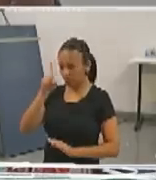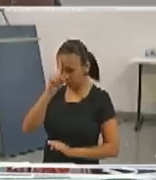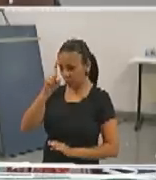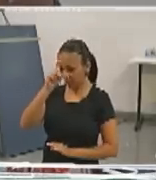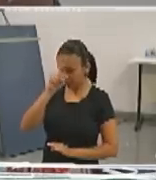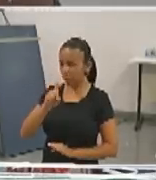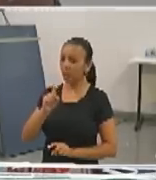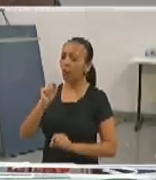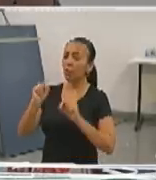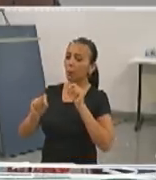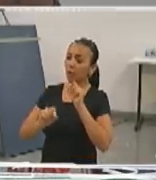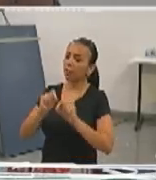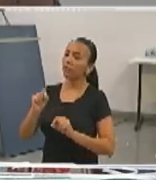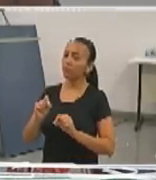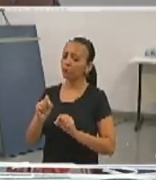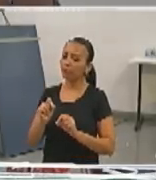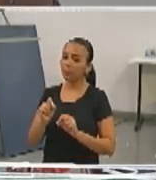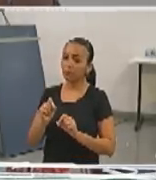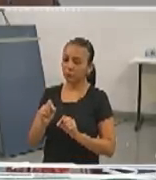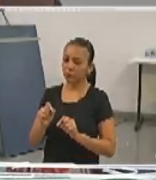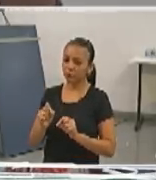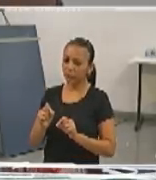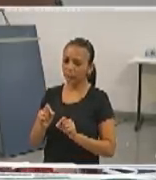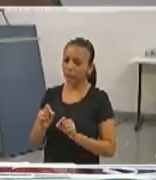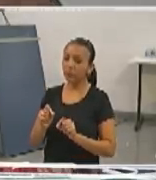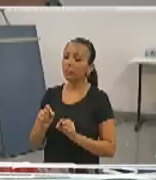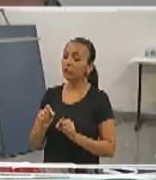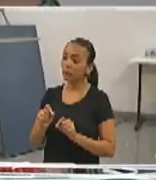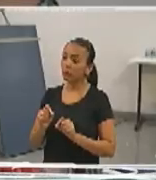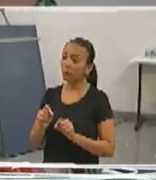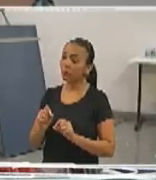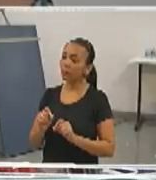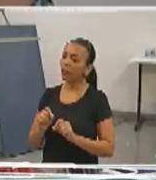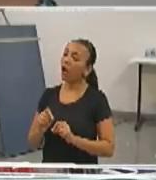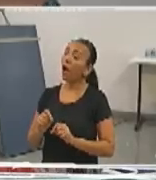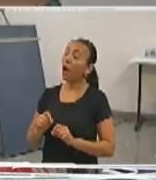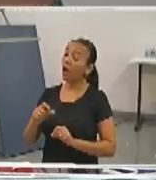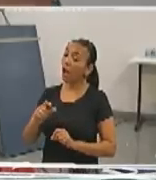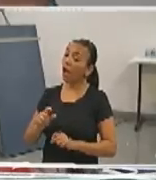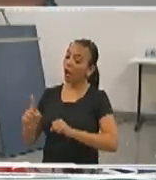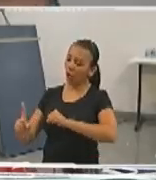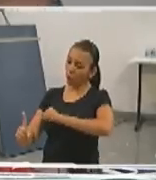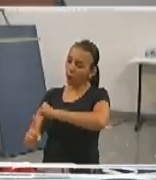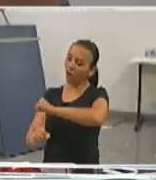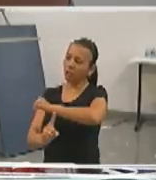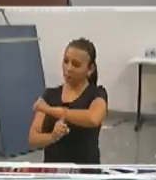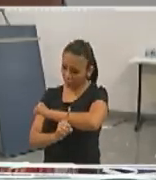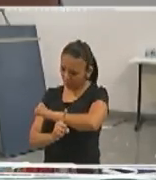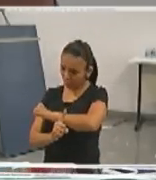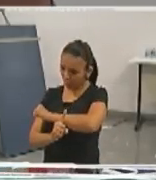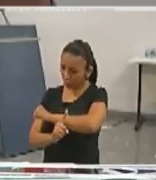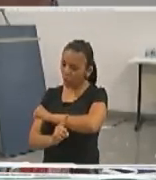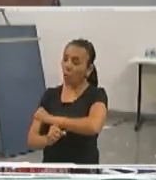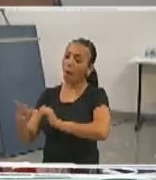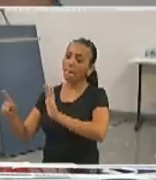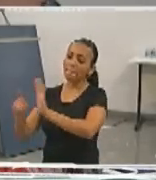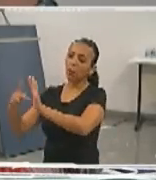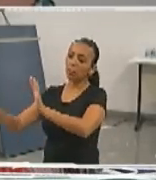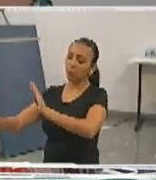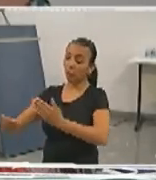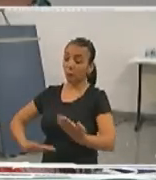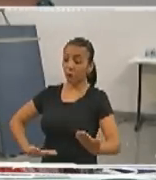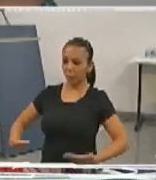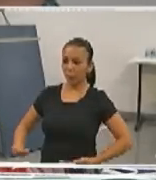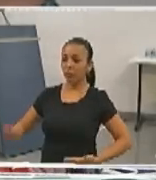uma... o Ambulatório de Saúde ao Servidor, que tem na Universidade, como se fosse a que tem na Universidade